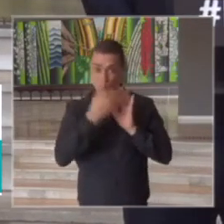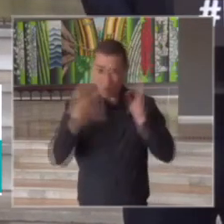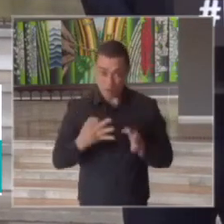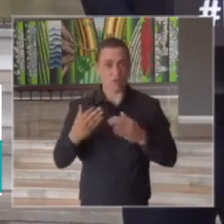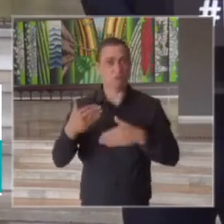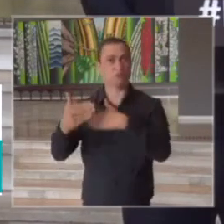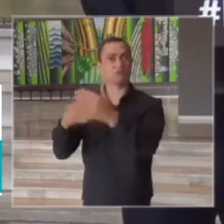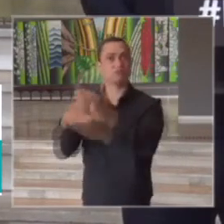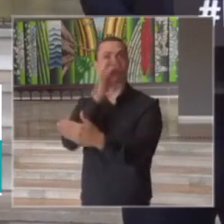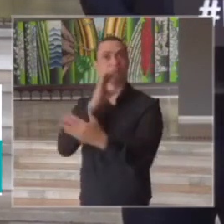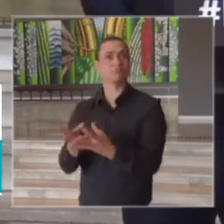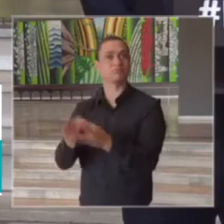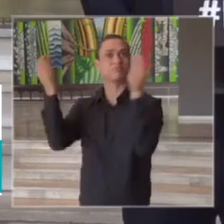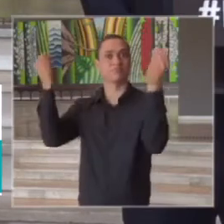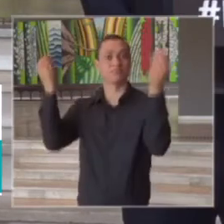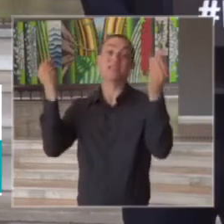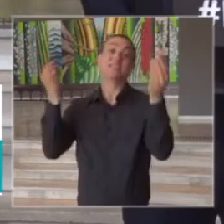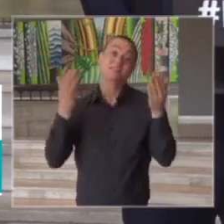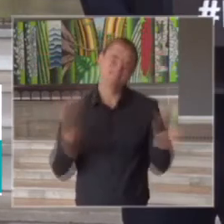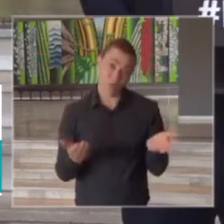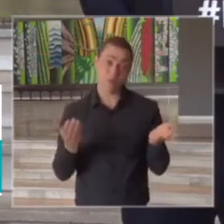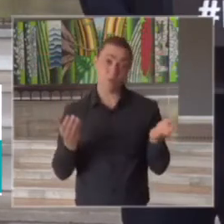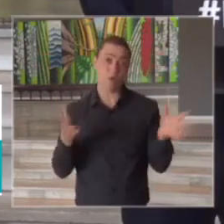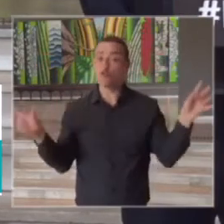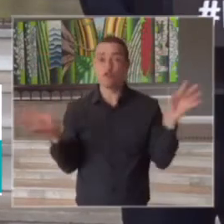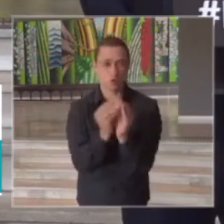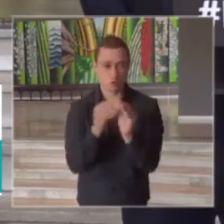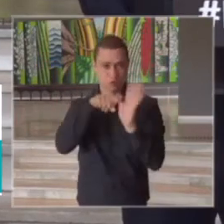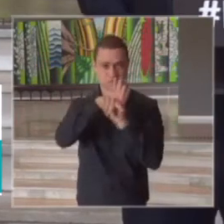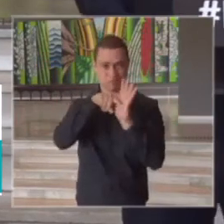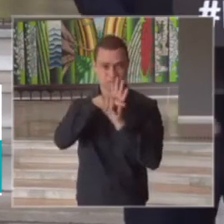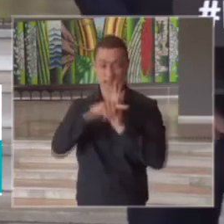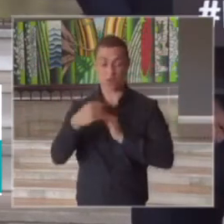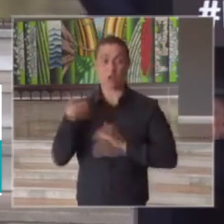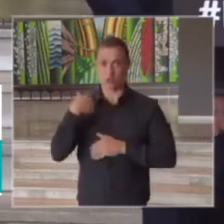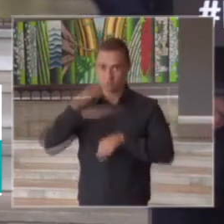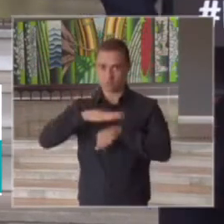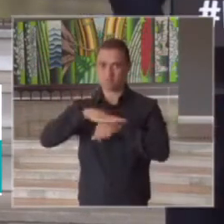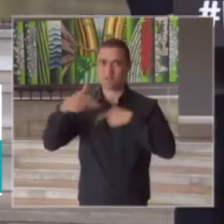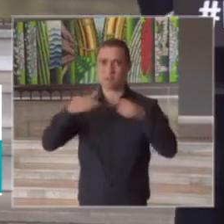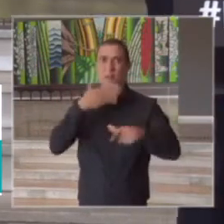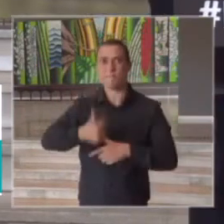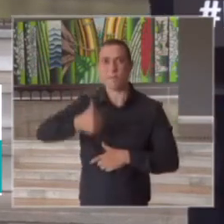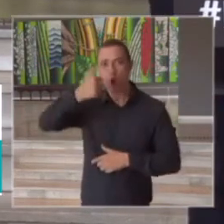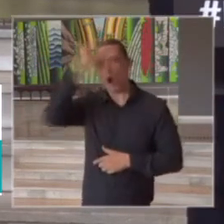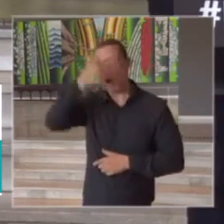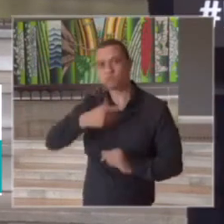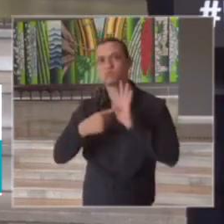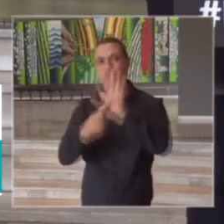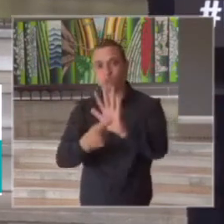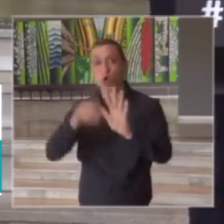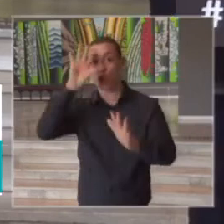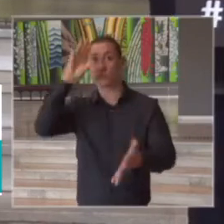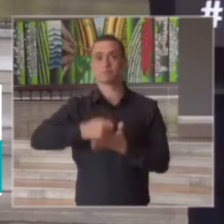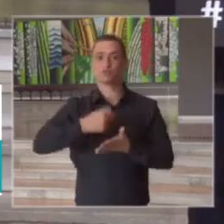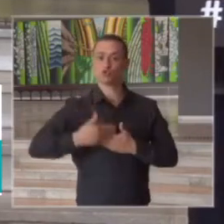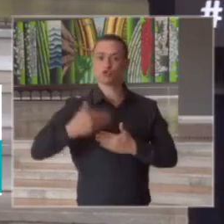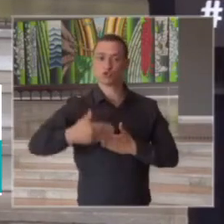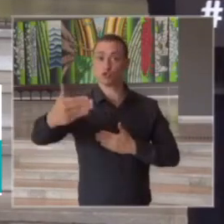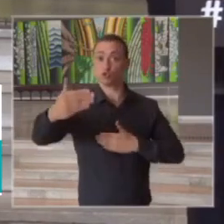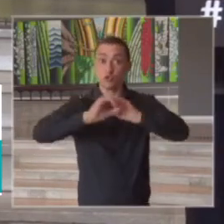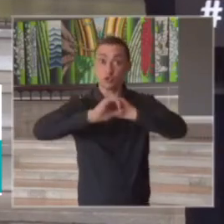rápido então a síntese a gente está fazendo o nosso melhor aqui trazendo os dados e evidências e tomando as decisões de forma